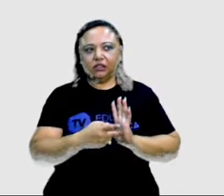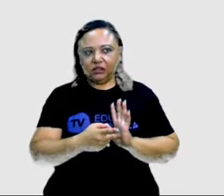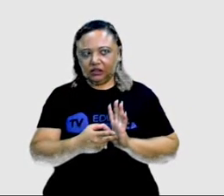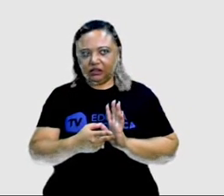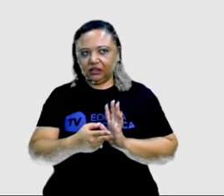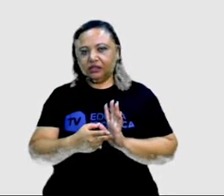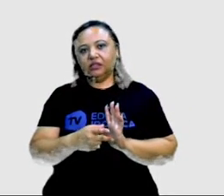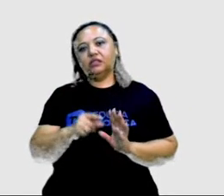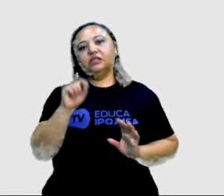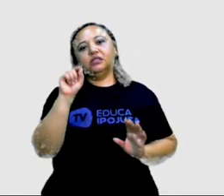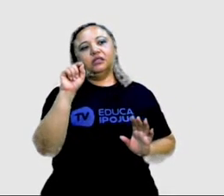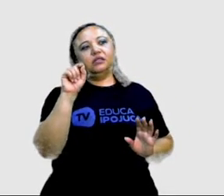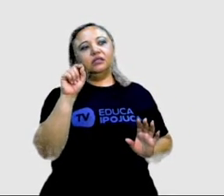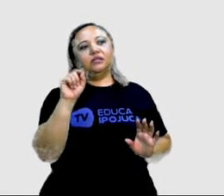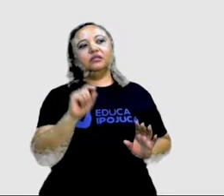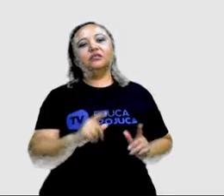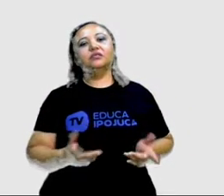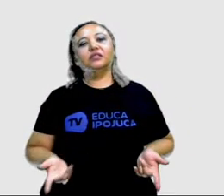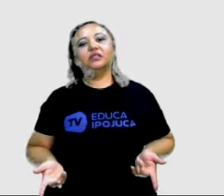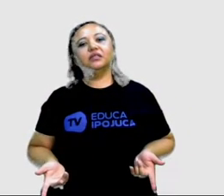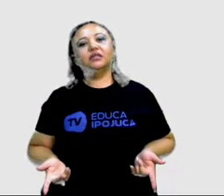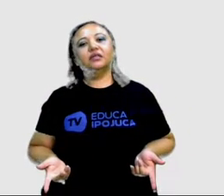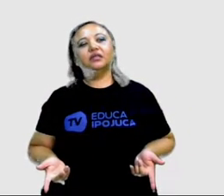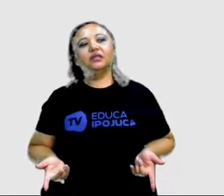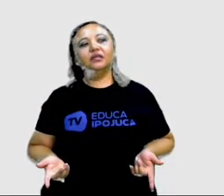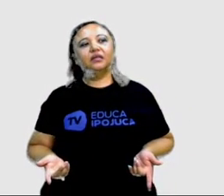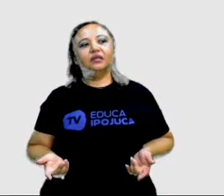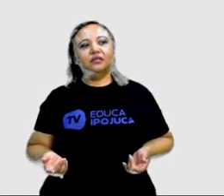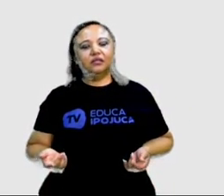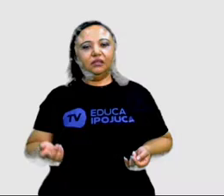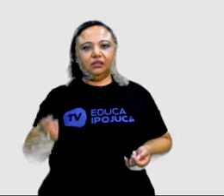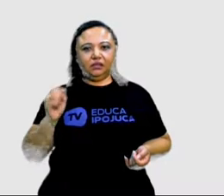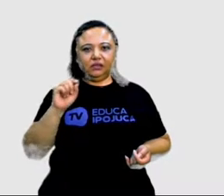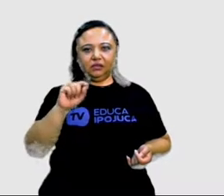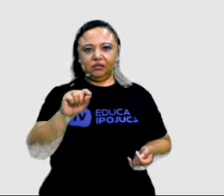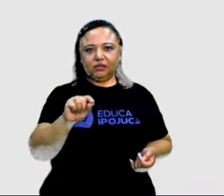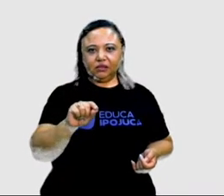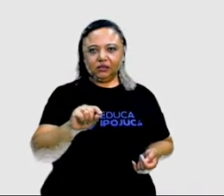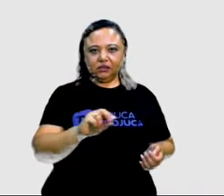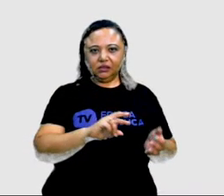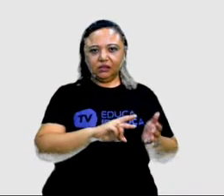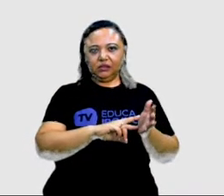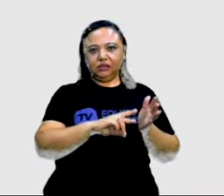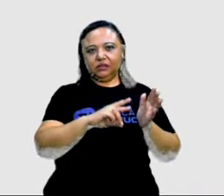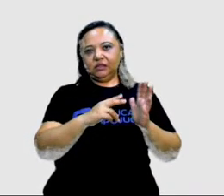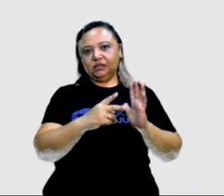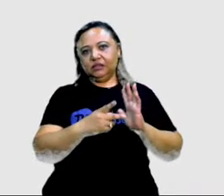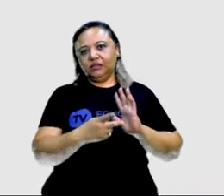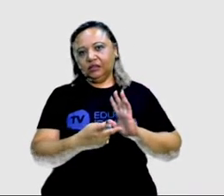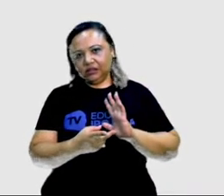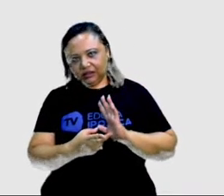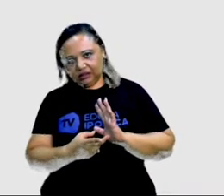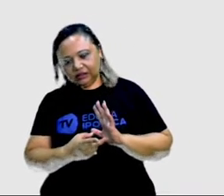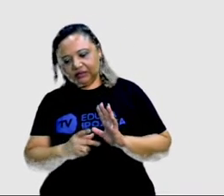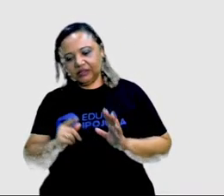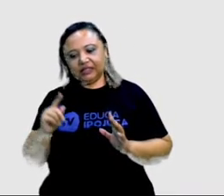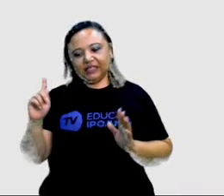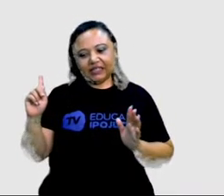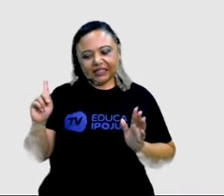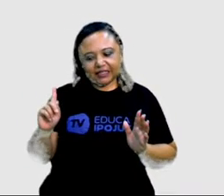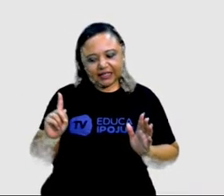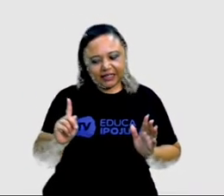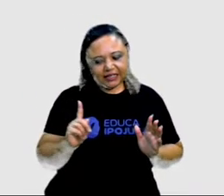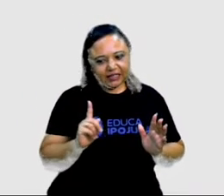passar não vem na nossa mente. Então, quando diz sorrateiramente, veja ali ele entrando devagarinho,